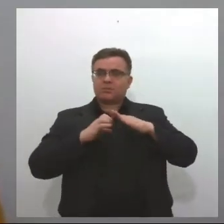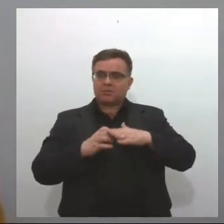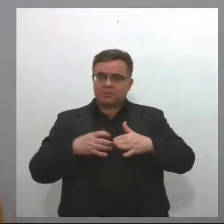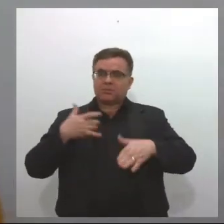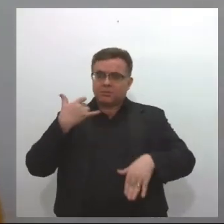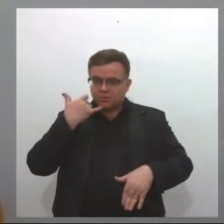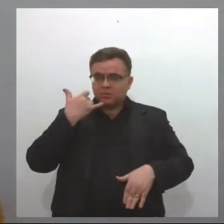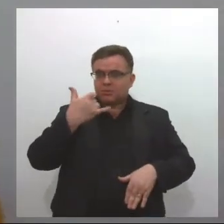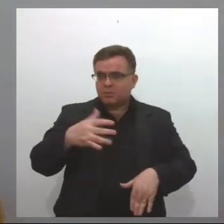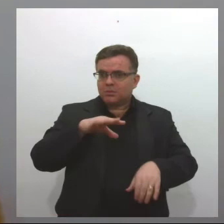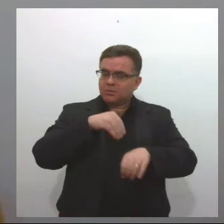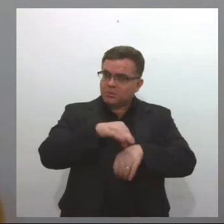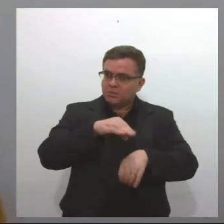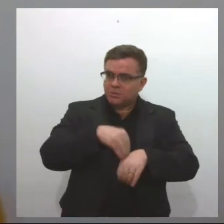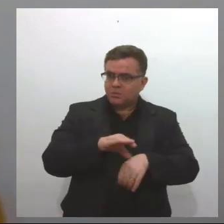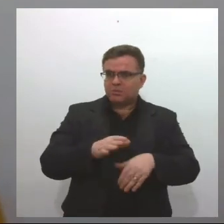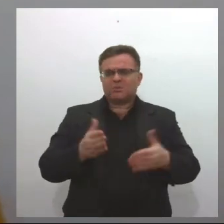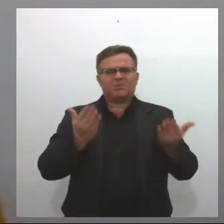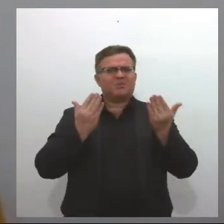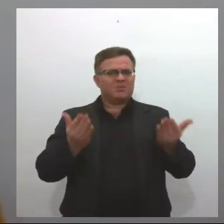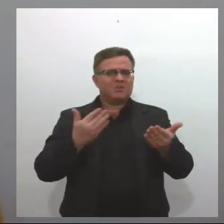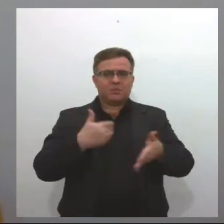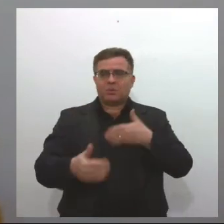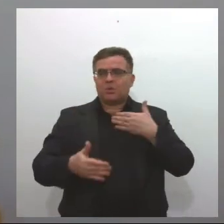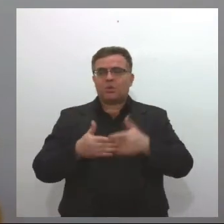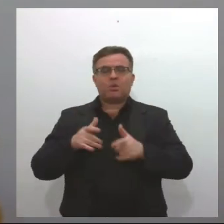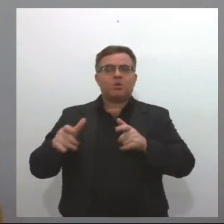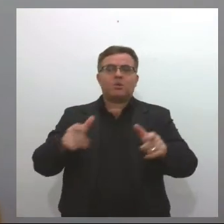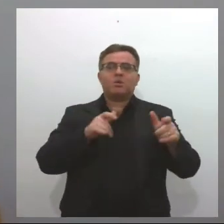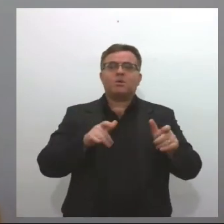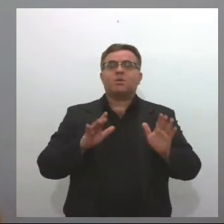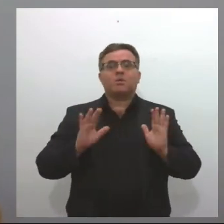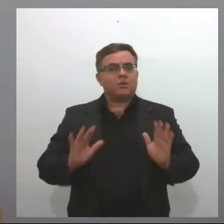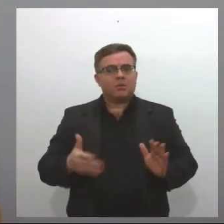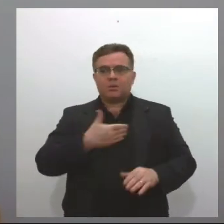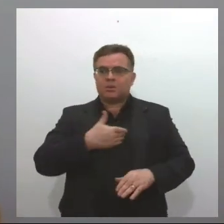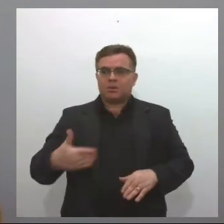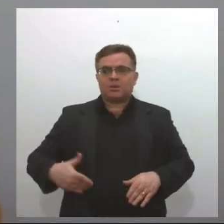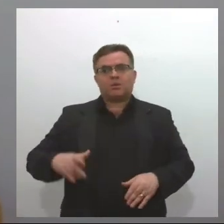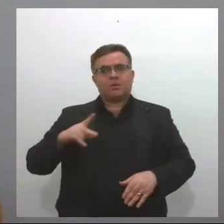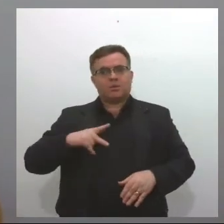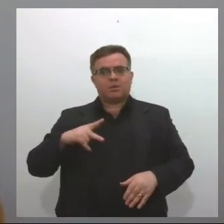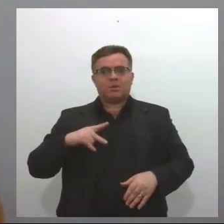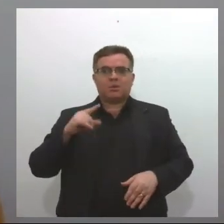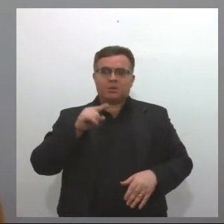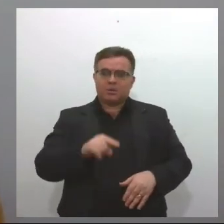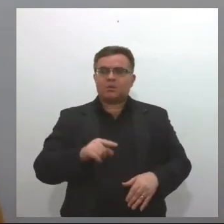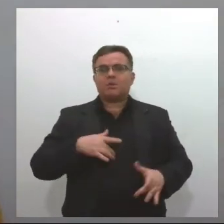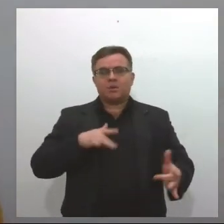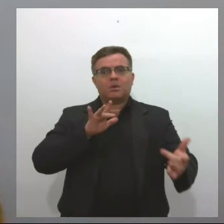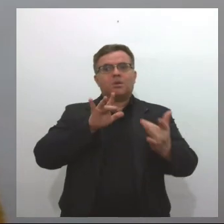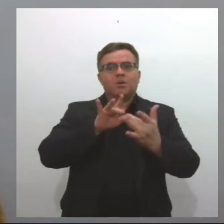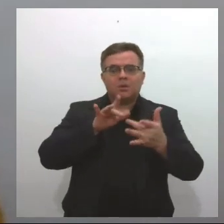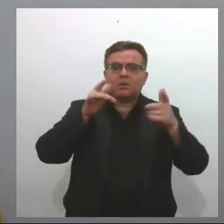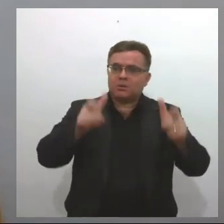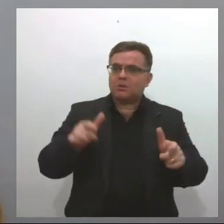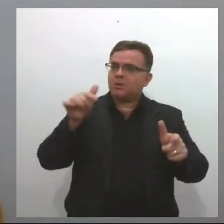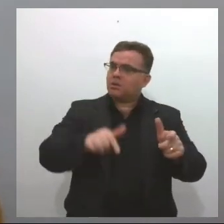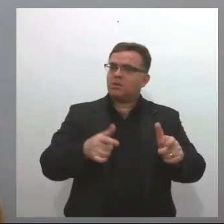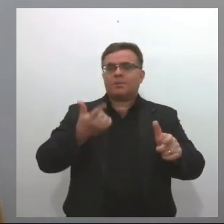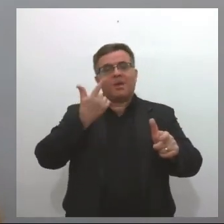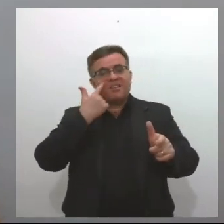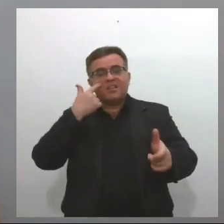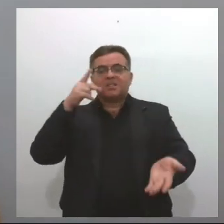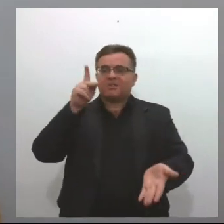uma ligação suspeita de qualquer órgão que seja, público ou privado, que faça contato diretamente com o órgão para poder